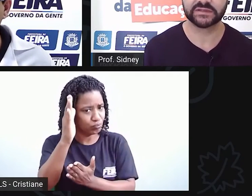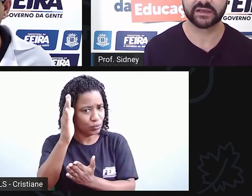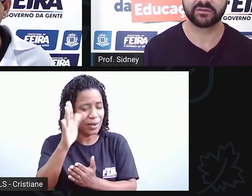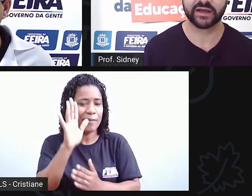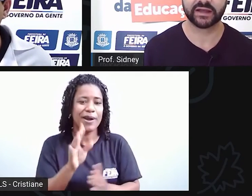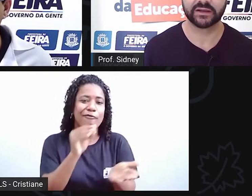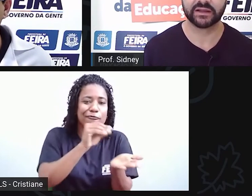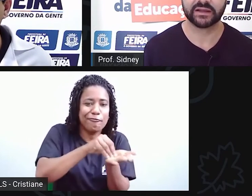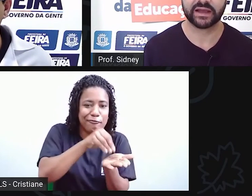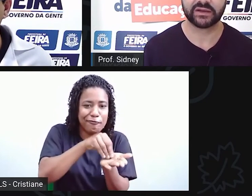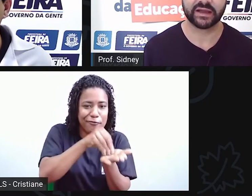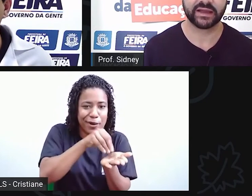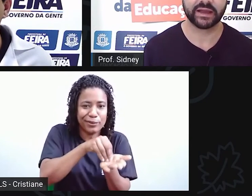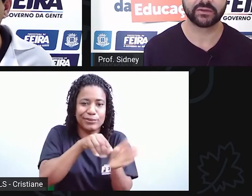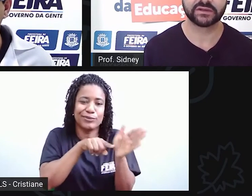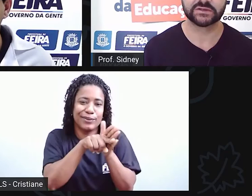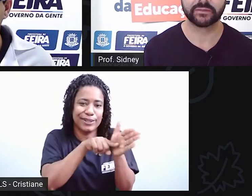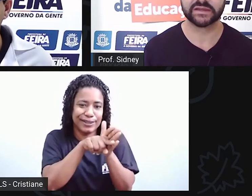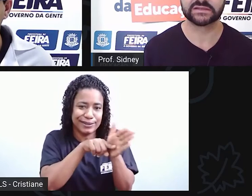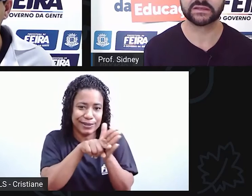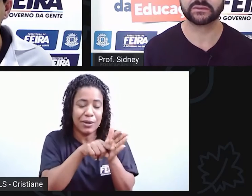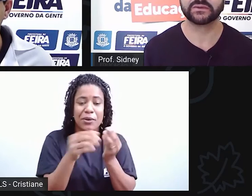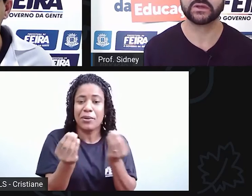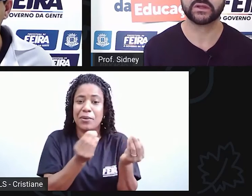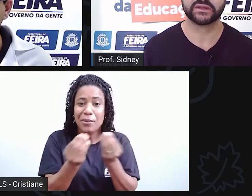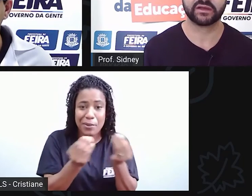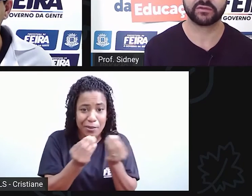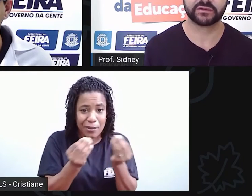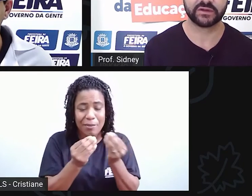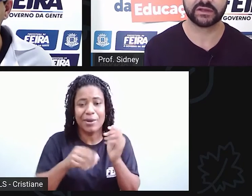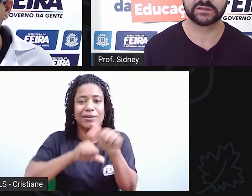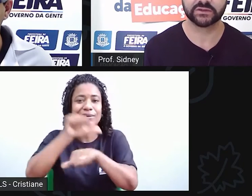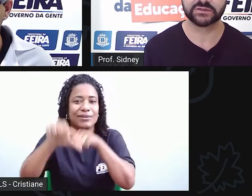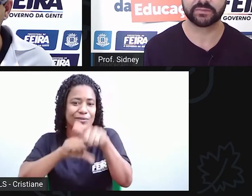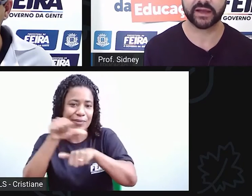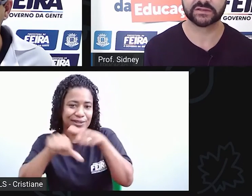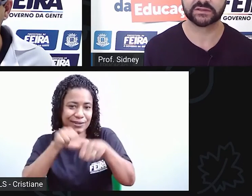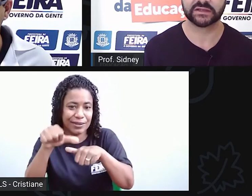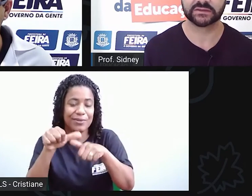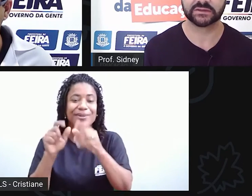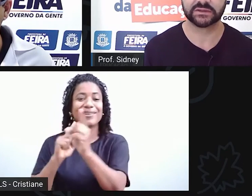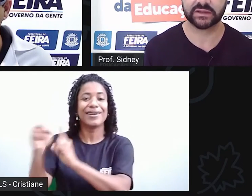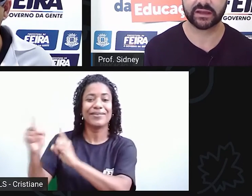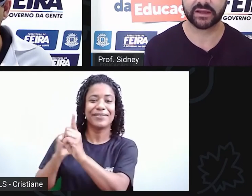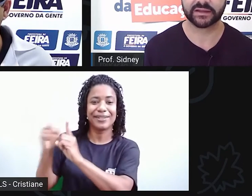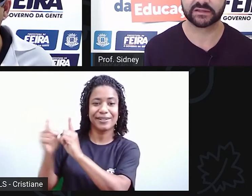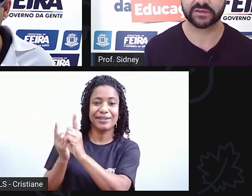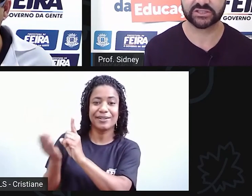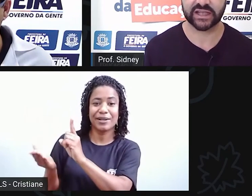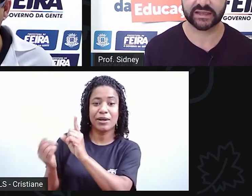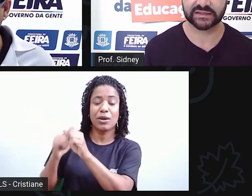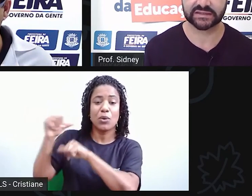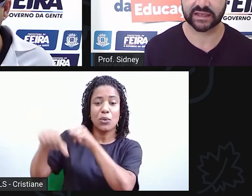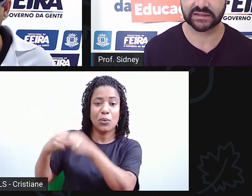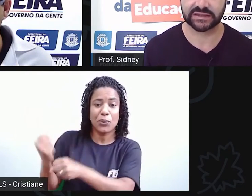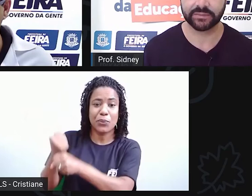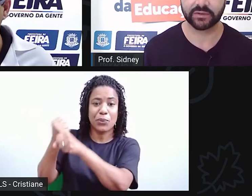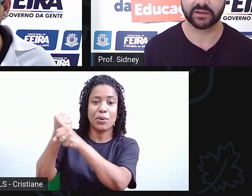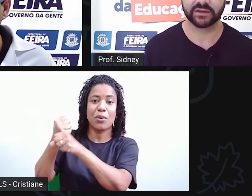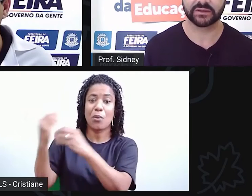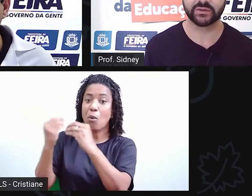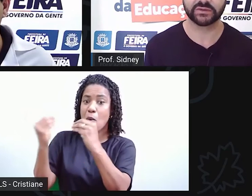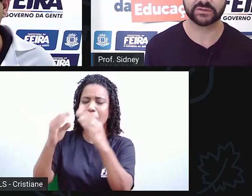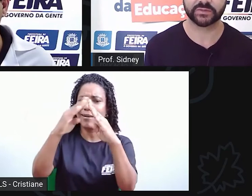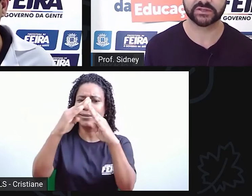observar a real transformação da Avenida Senhor dos Passos, das fachadas das casas.